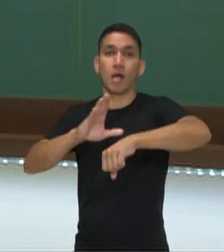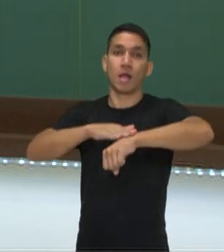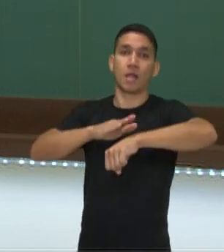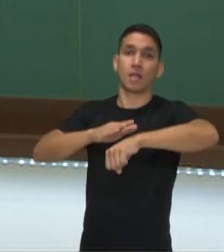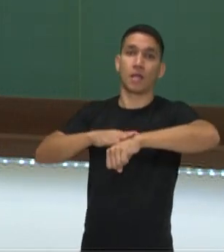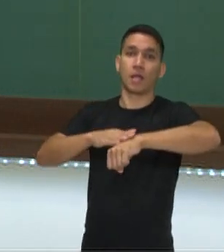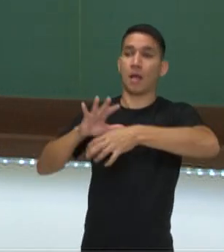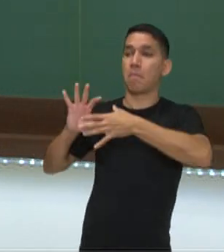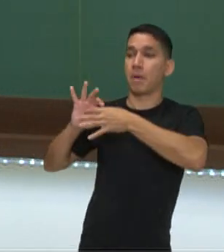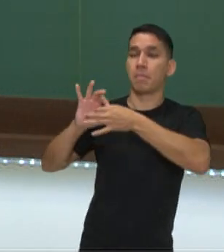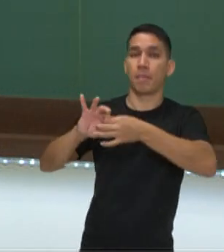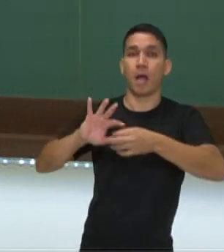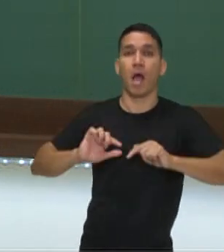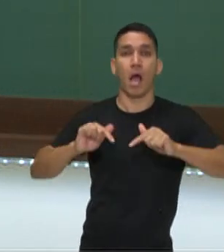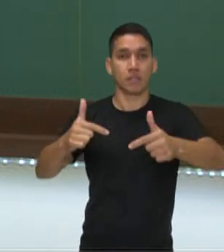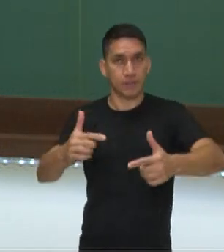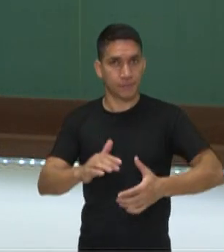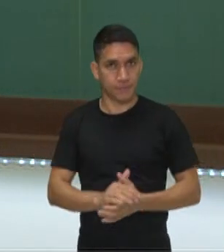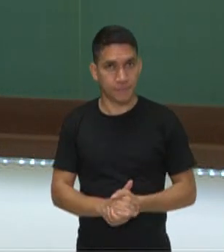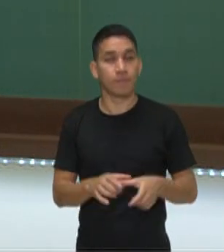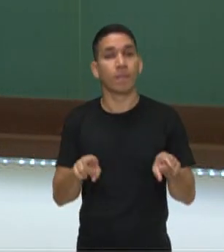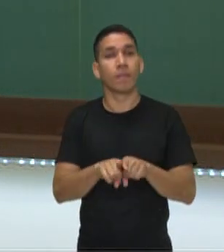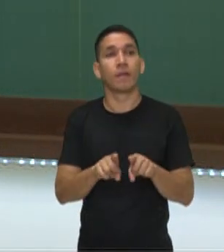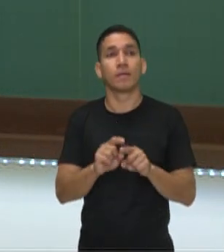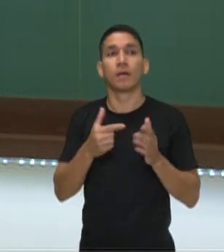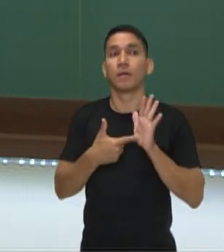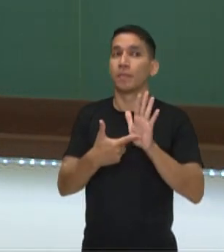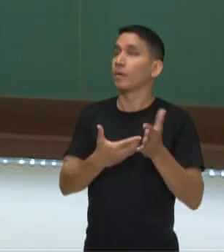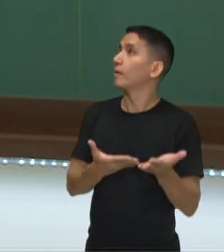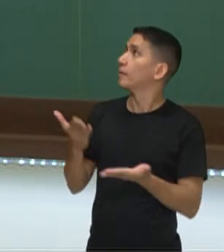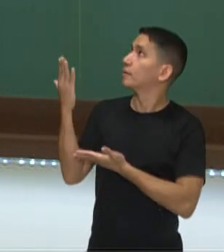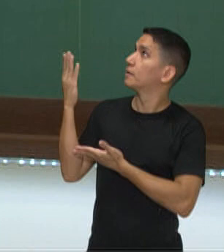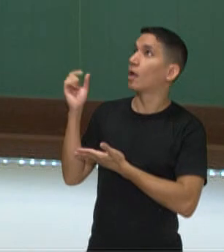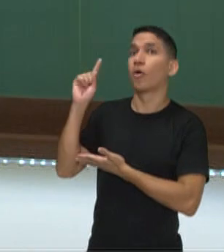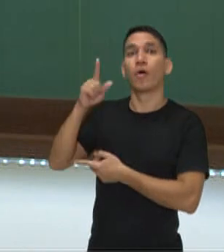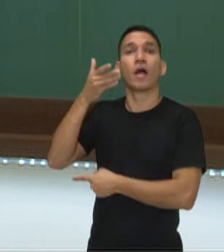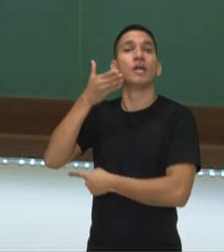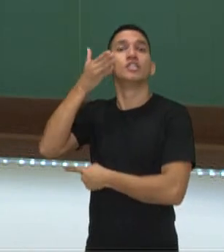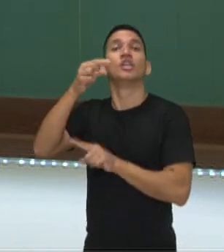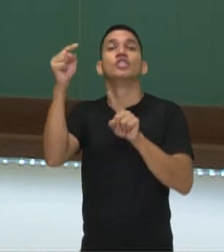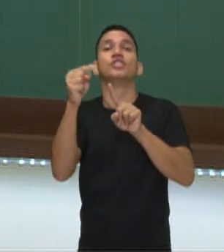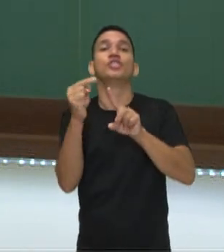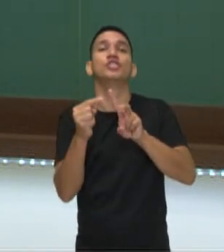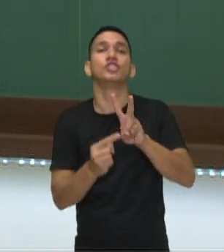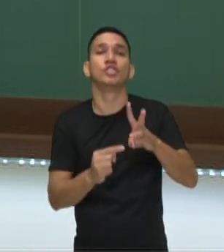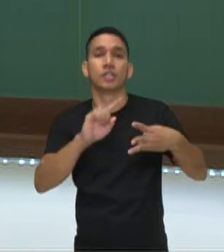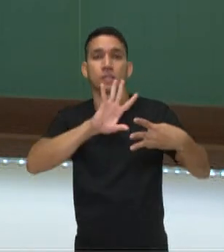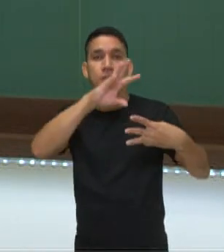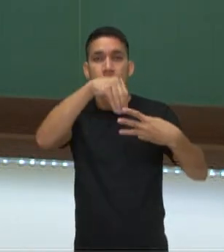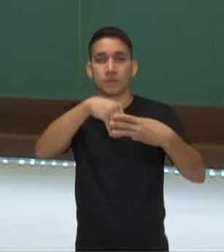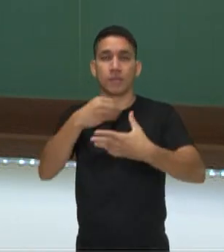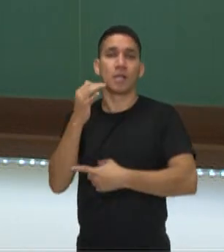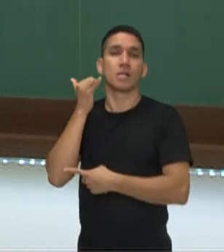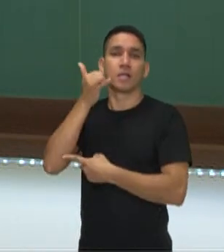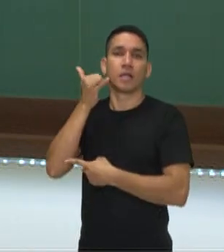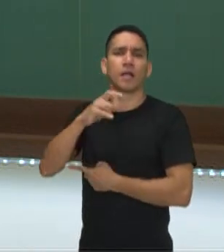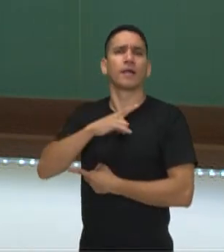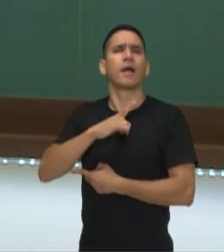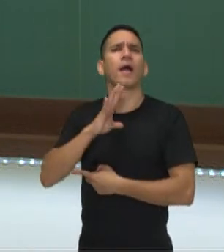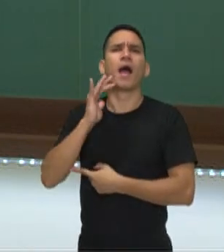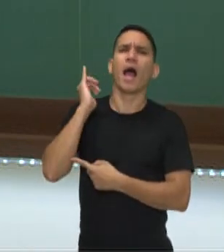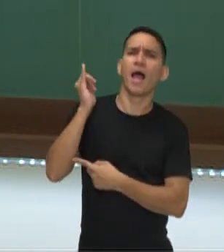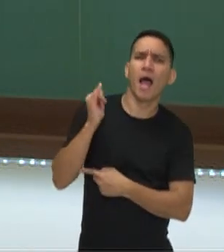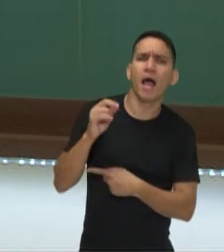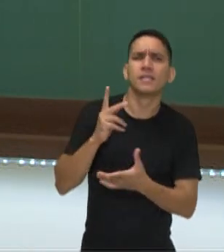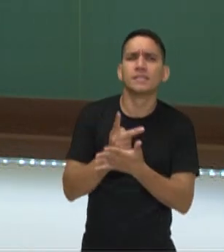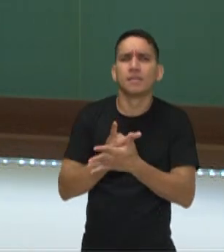tempo, enredo e ação. E também tem o que aqui? Os discursos que compõem o conto. A narrativa, ela